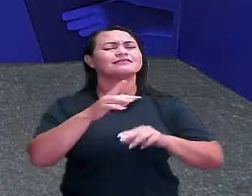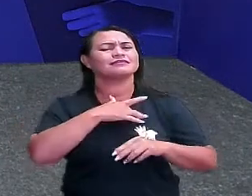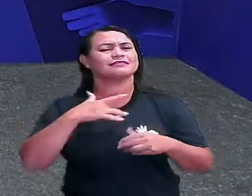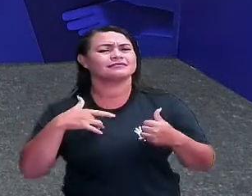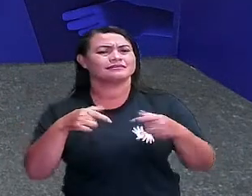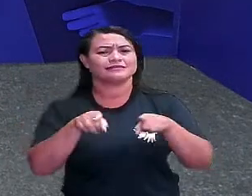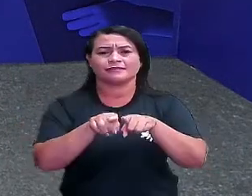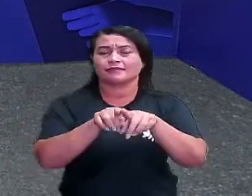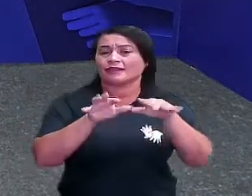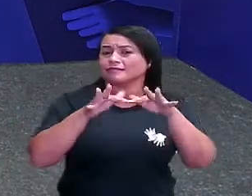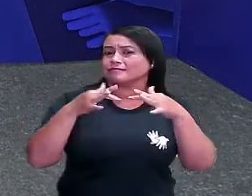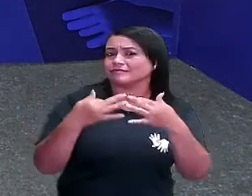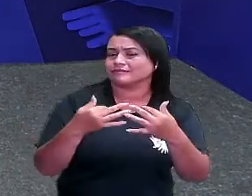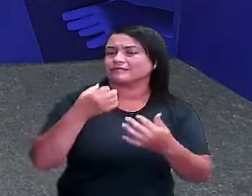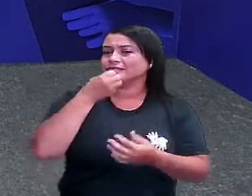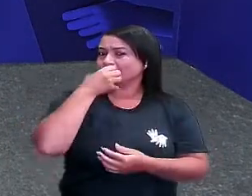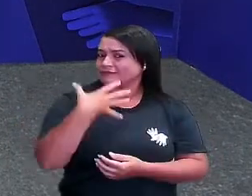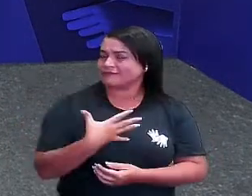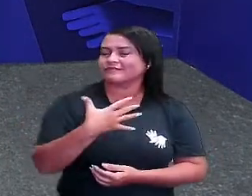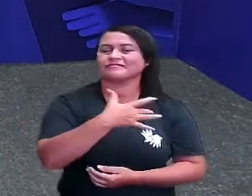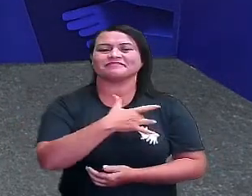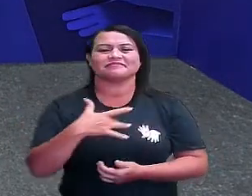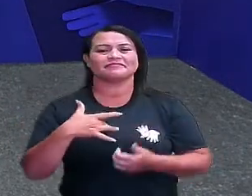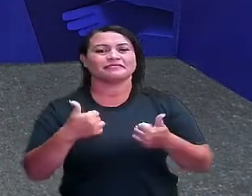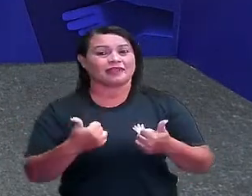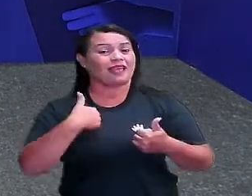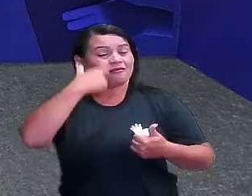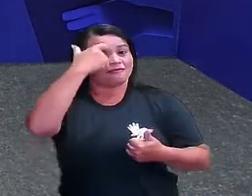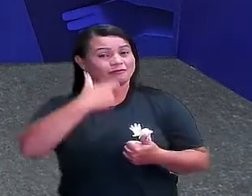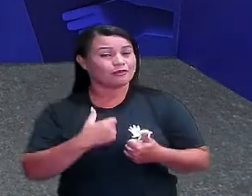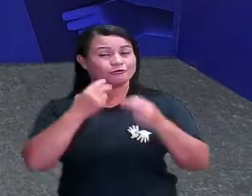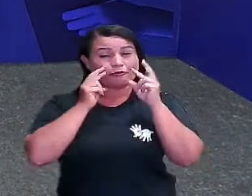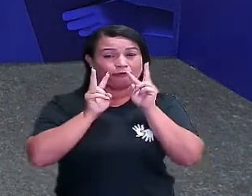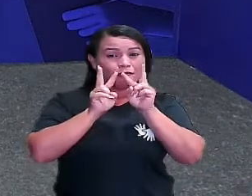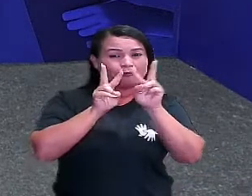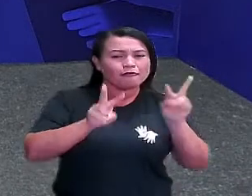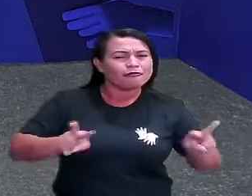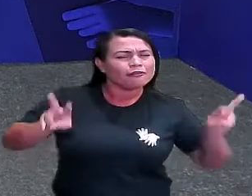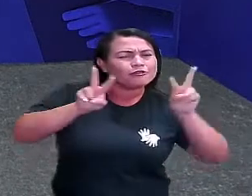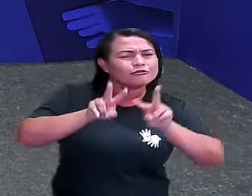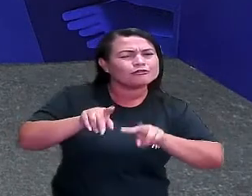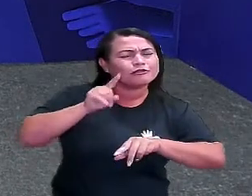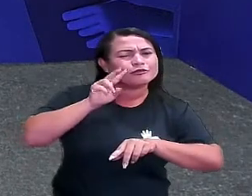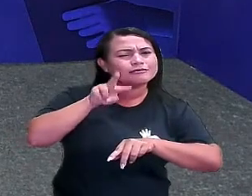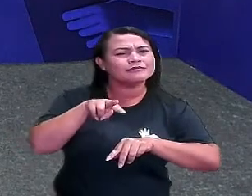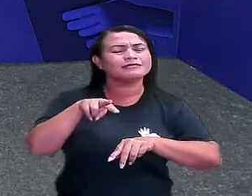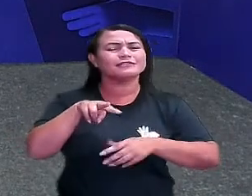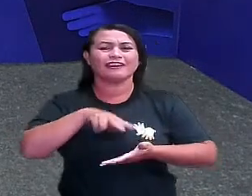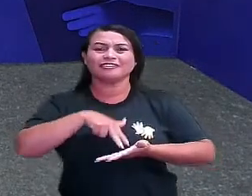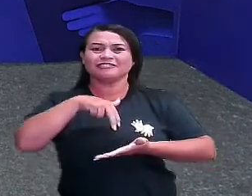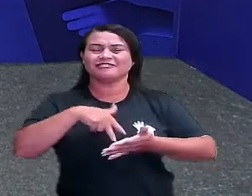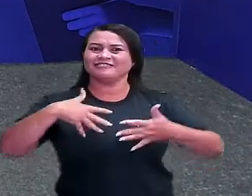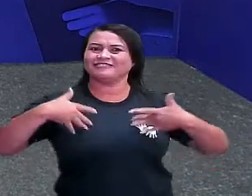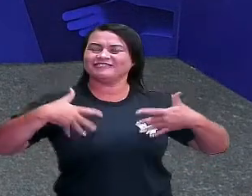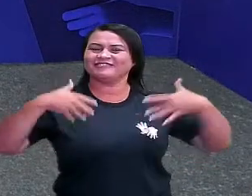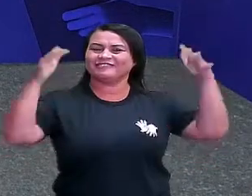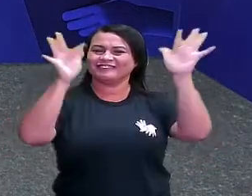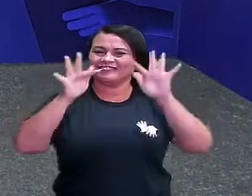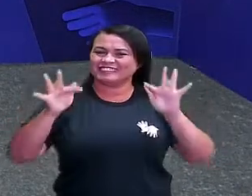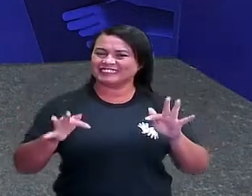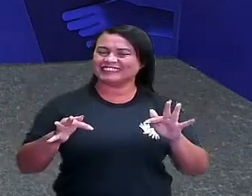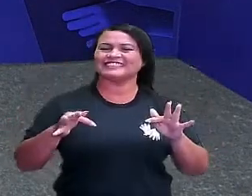familiares de vocês estejam bem. E eu estou vendo todo mundo aí, feliz, contente,